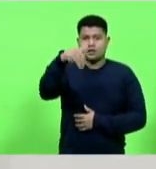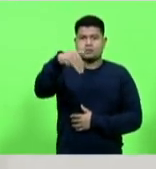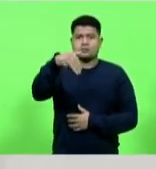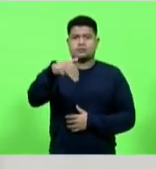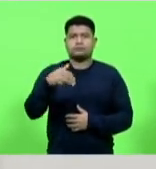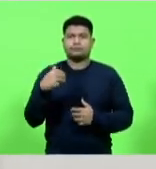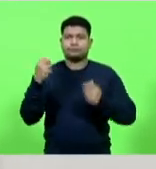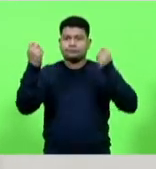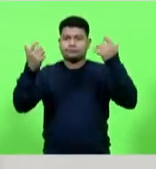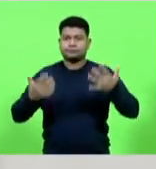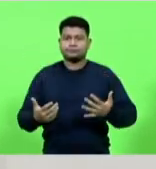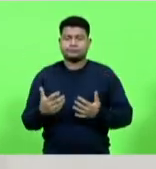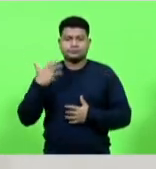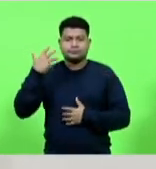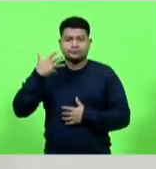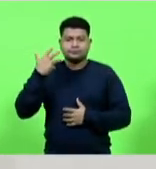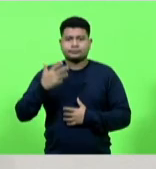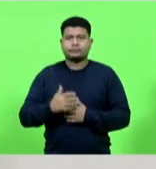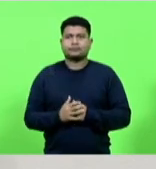obrigado deputado